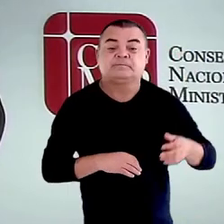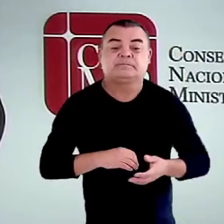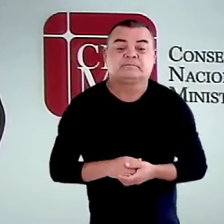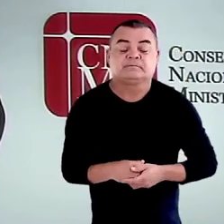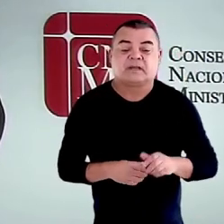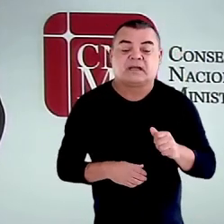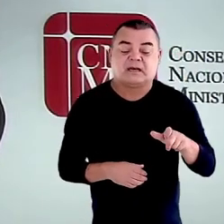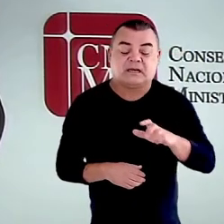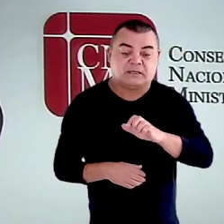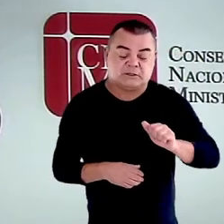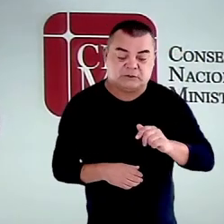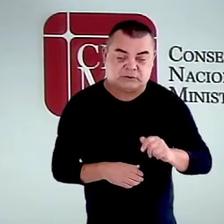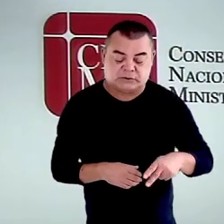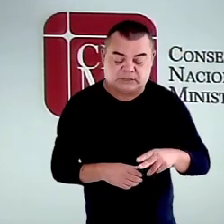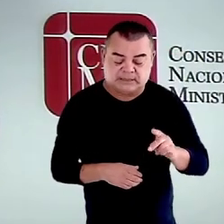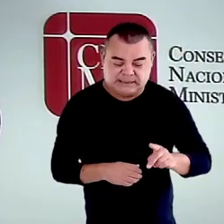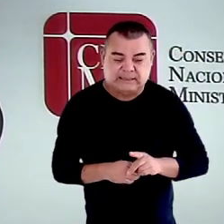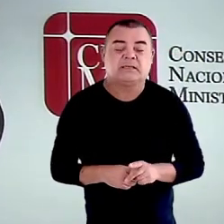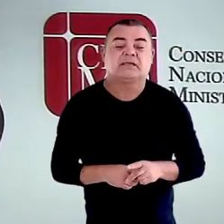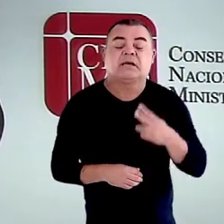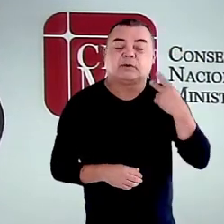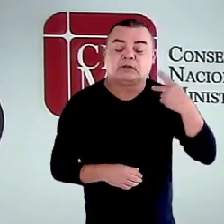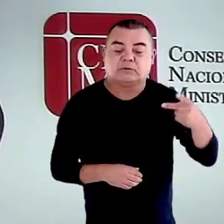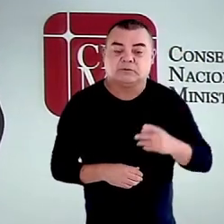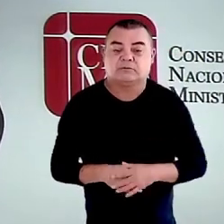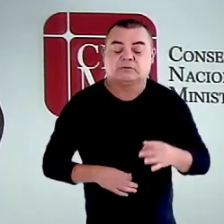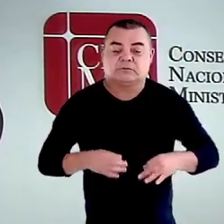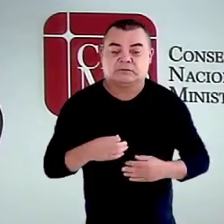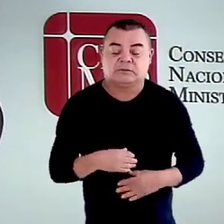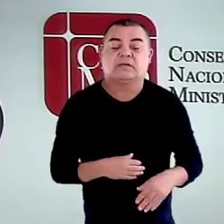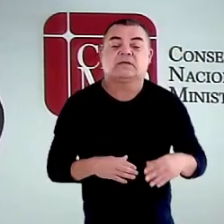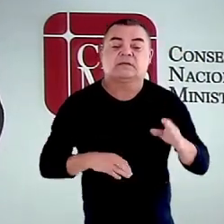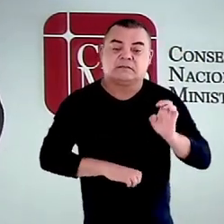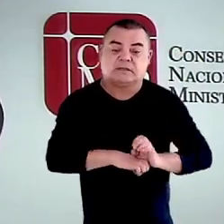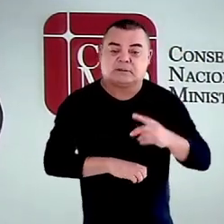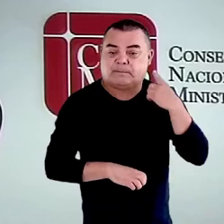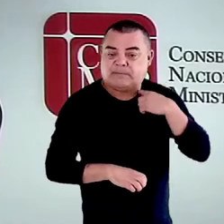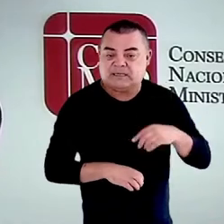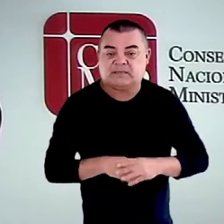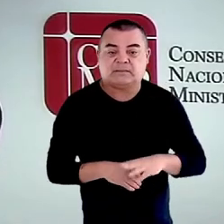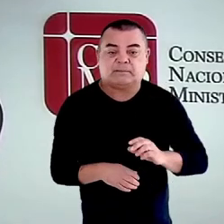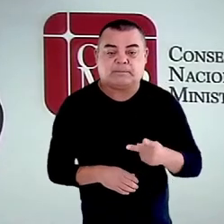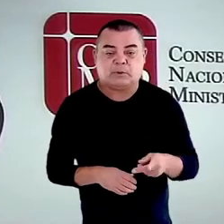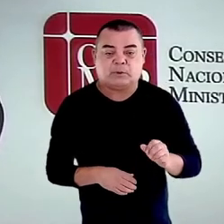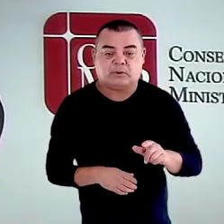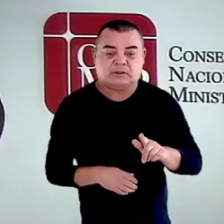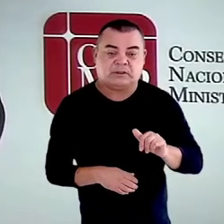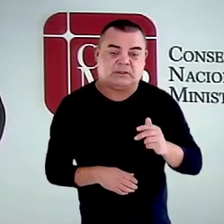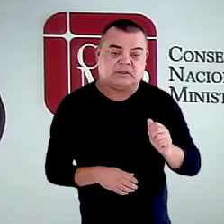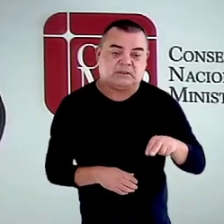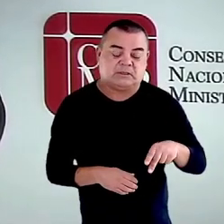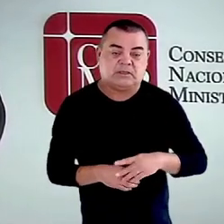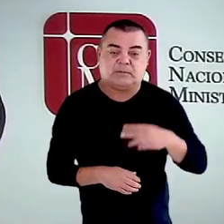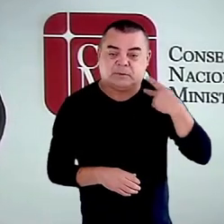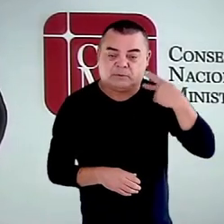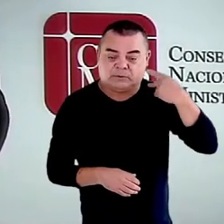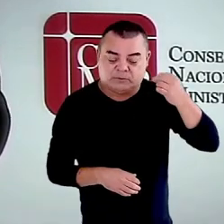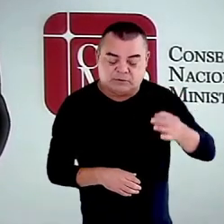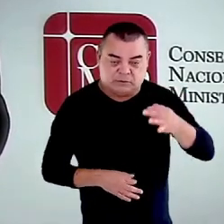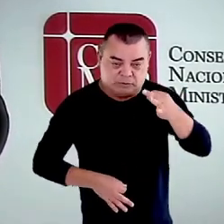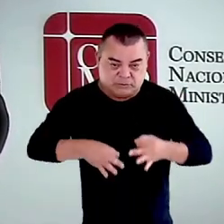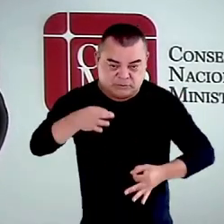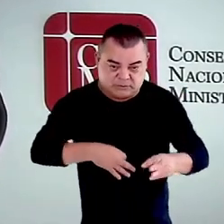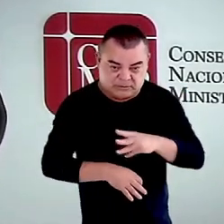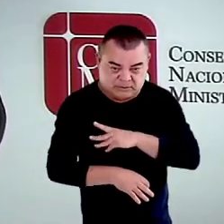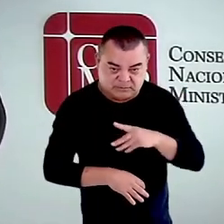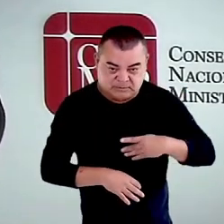Procurador de Justiça do Ministério Público do Estado de Minas Gerais. Poliana Dias, Promotora de Justiça do Ministério Público do